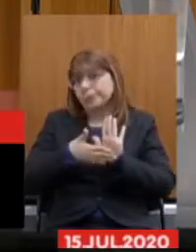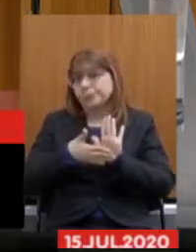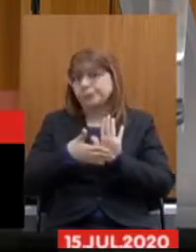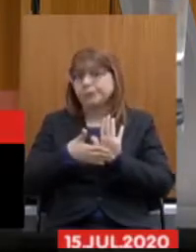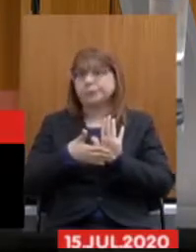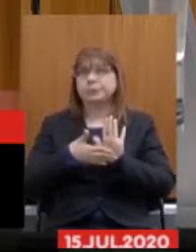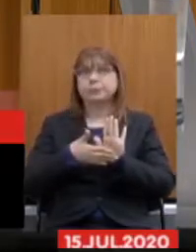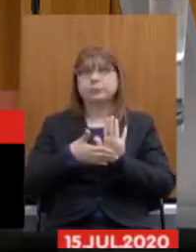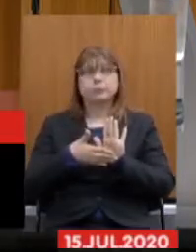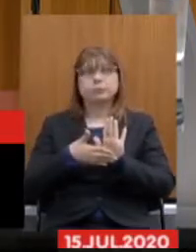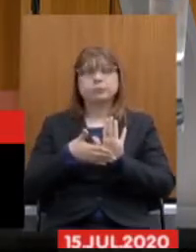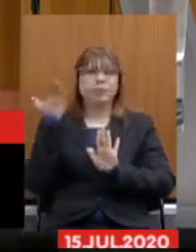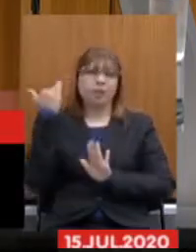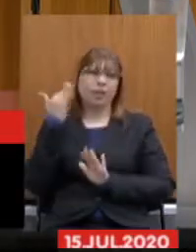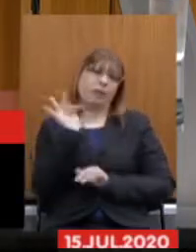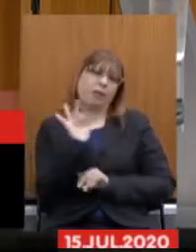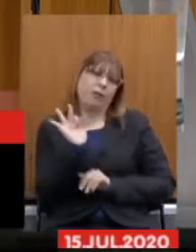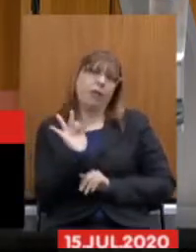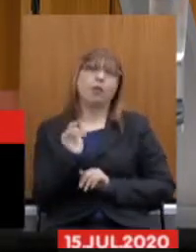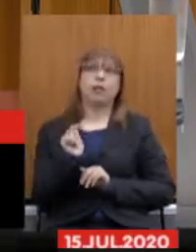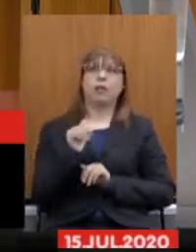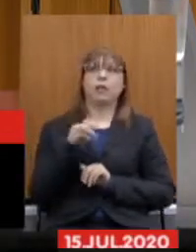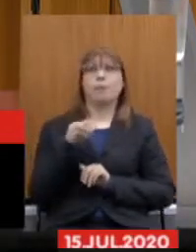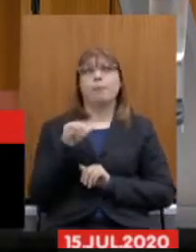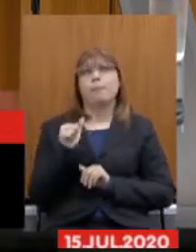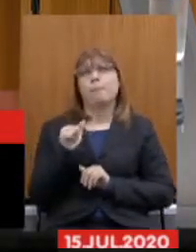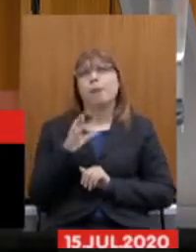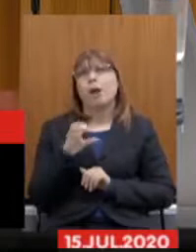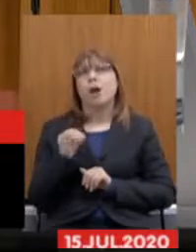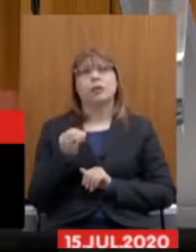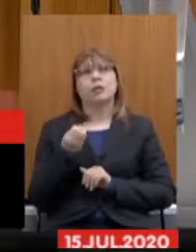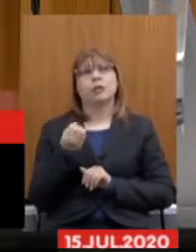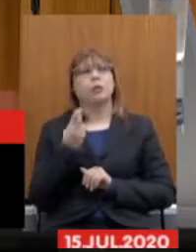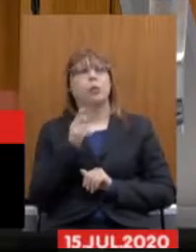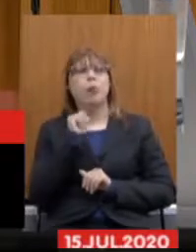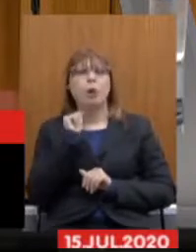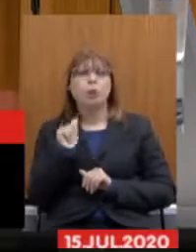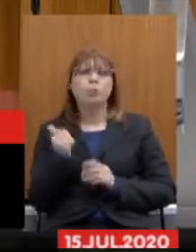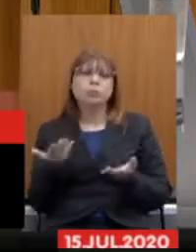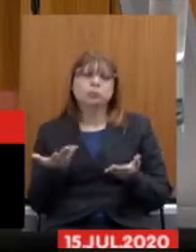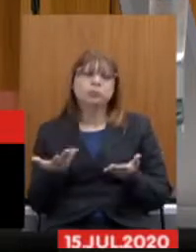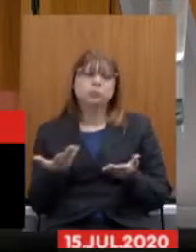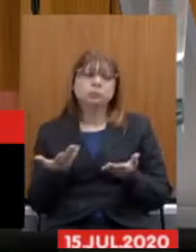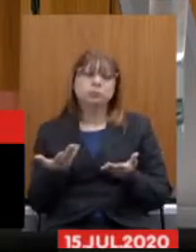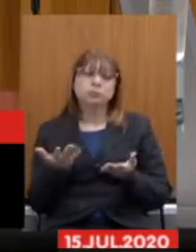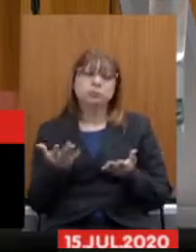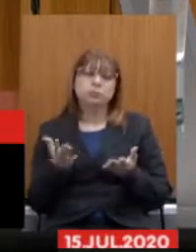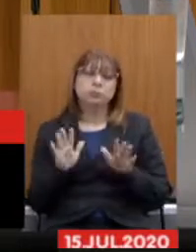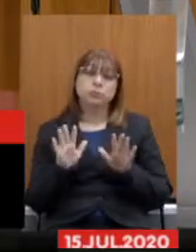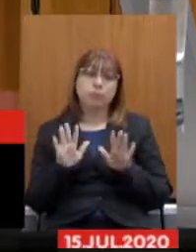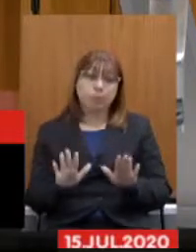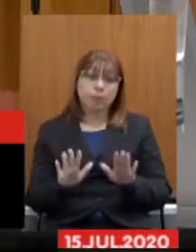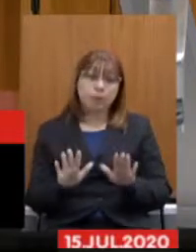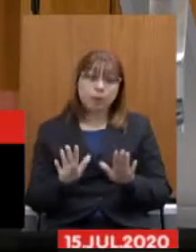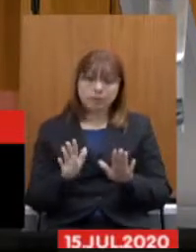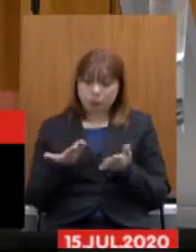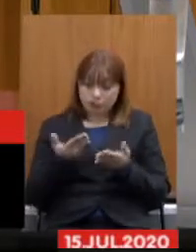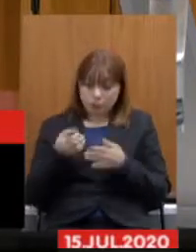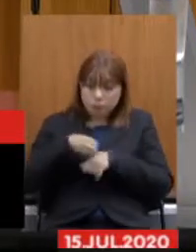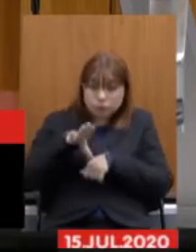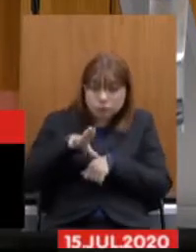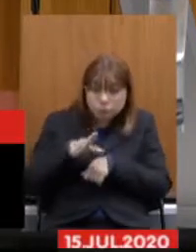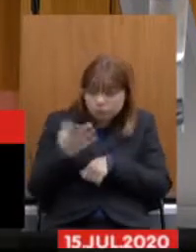fevereiro março abril né encaminhou faltando menos de um mês